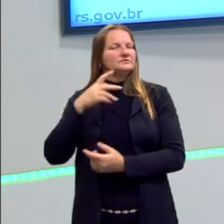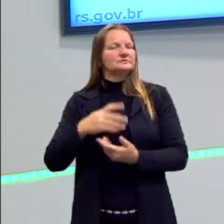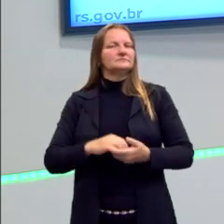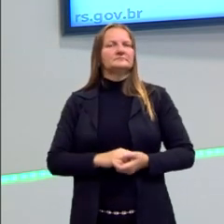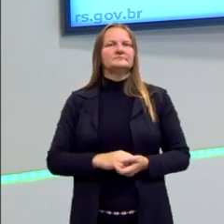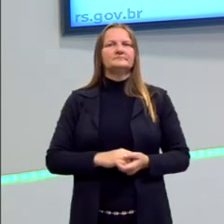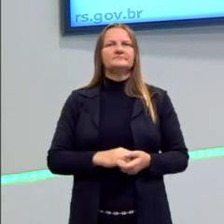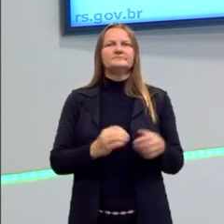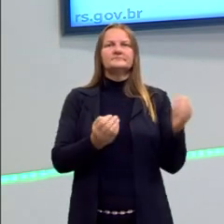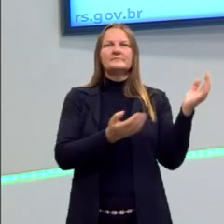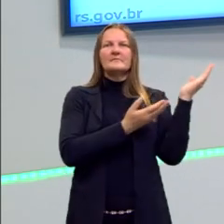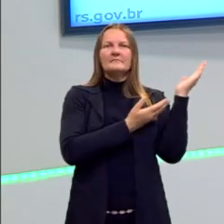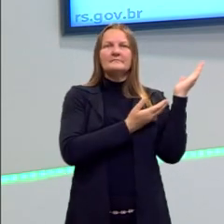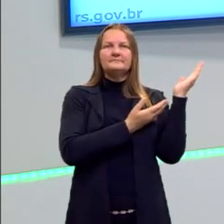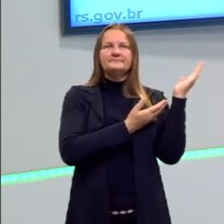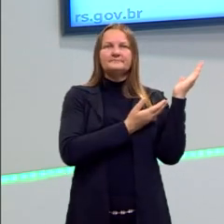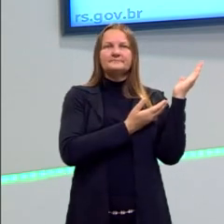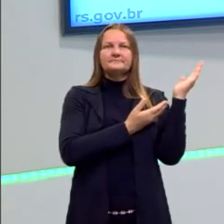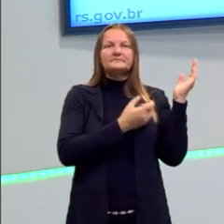Aqui eu trago uma charge, né?